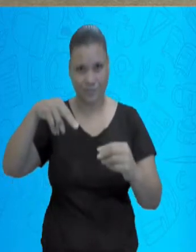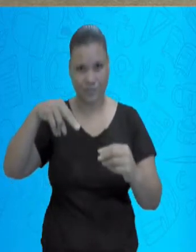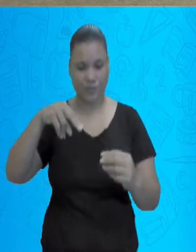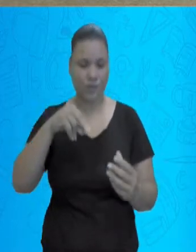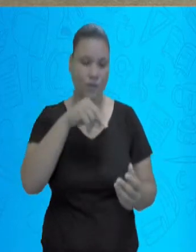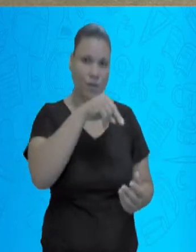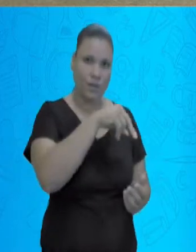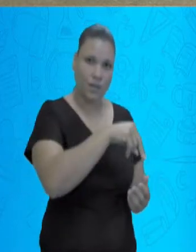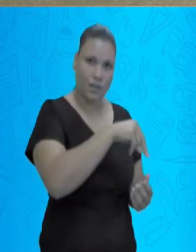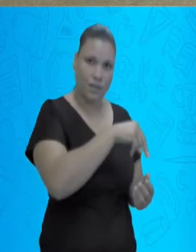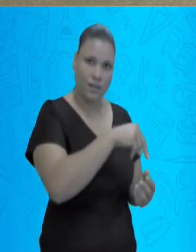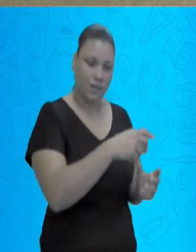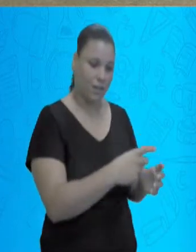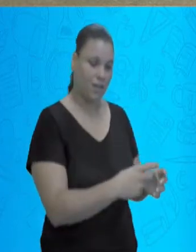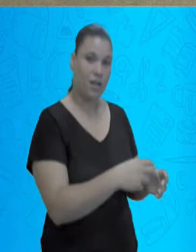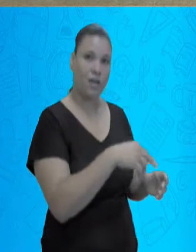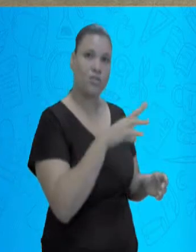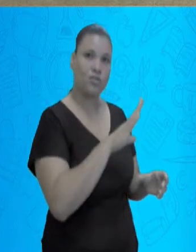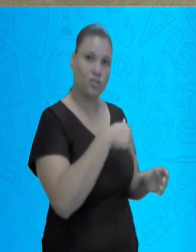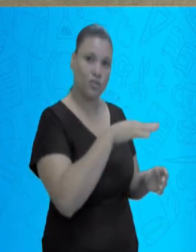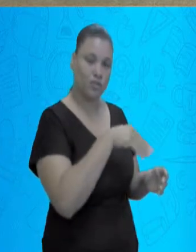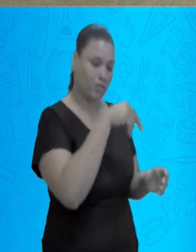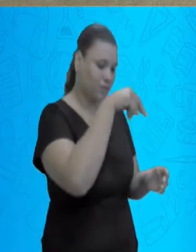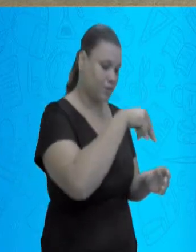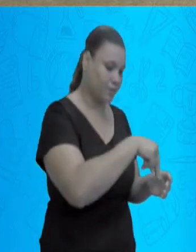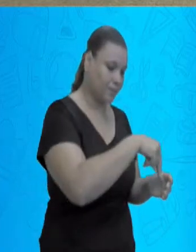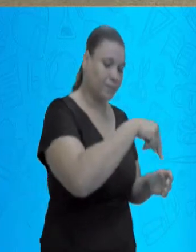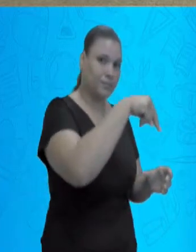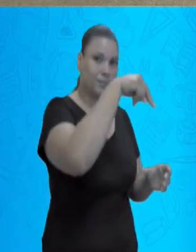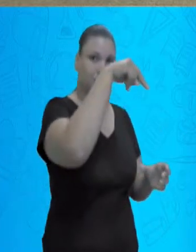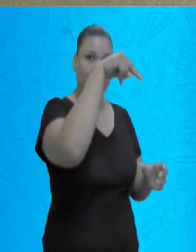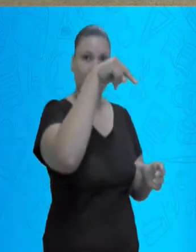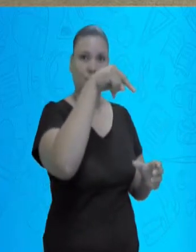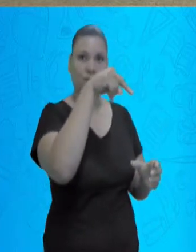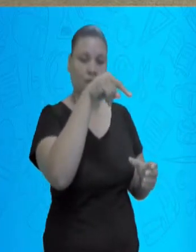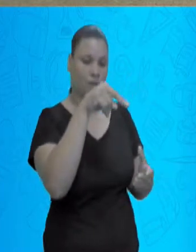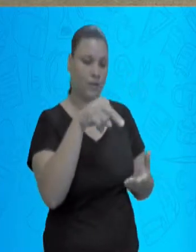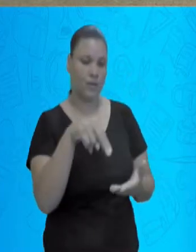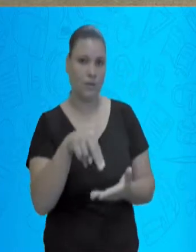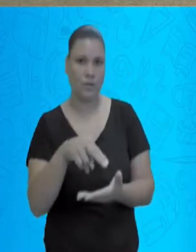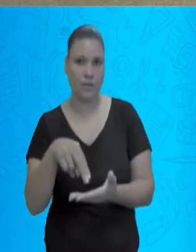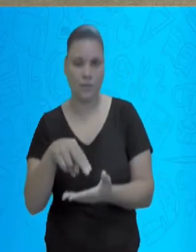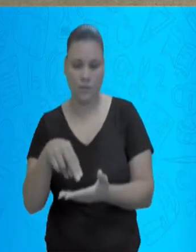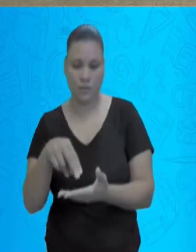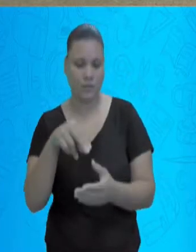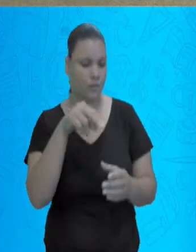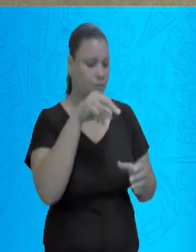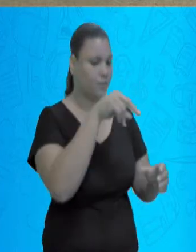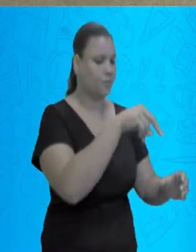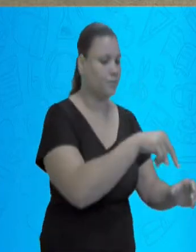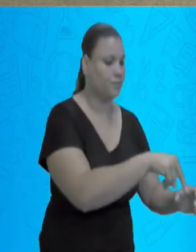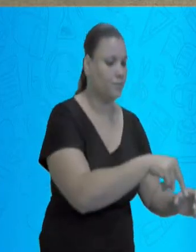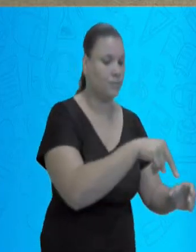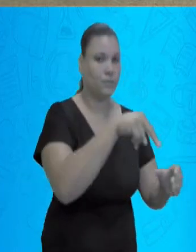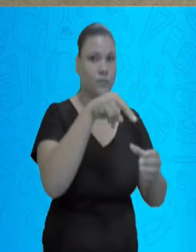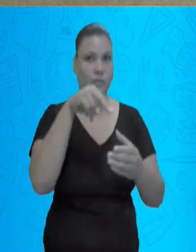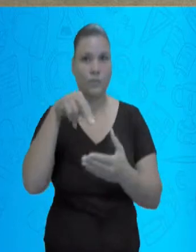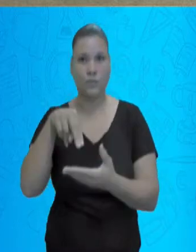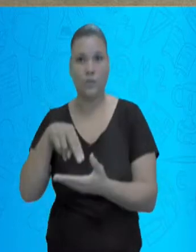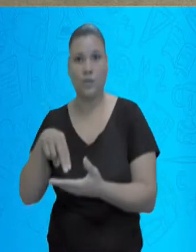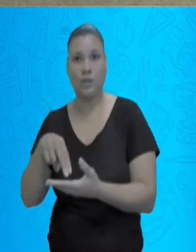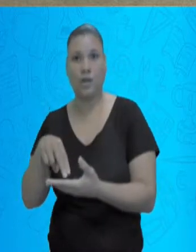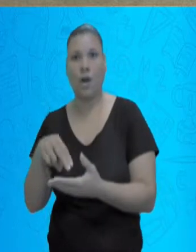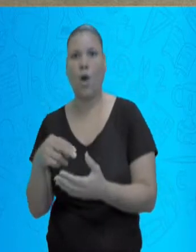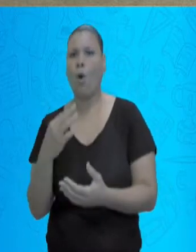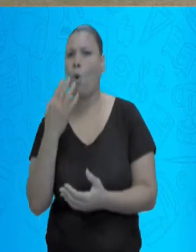épocas, até a gente mesmo hoje pintando em casa, você mistura duas tintas ali com o pincel para se obter